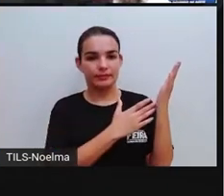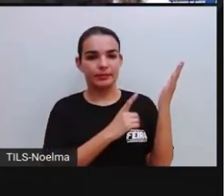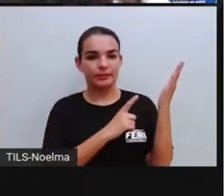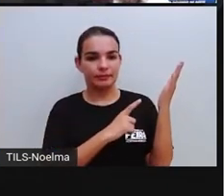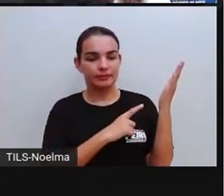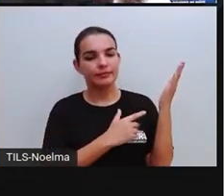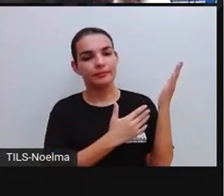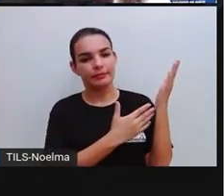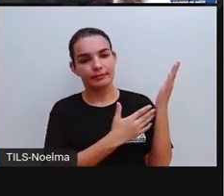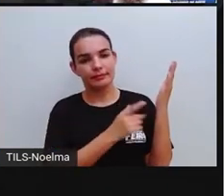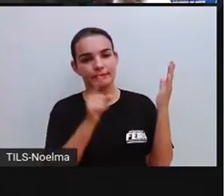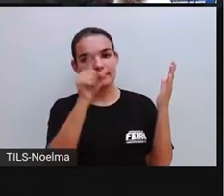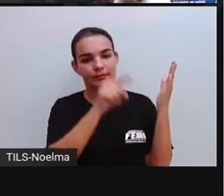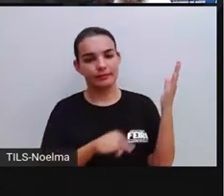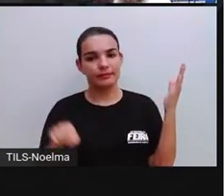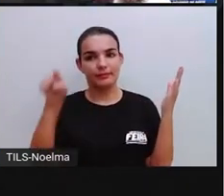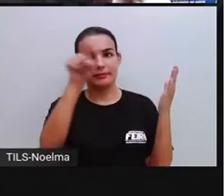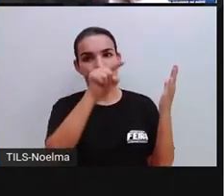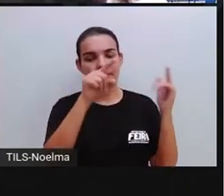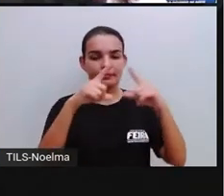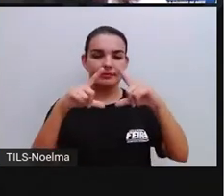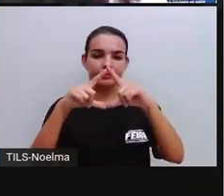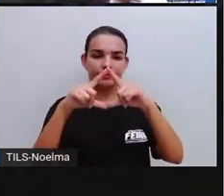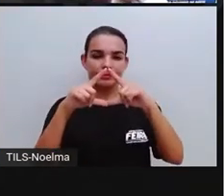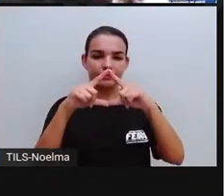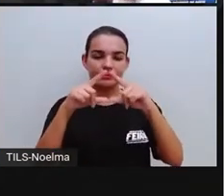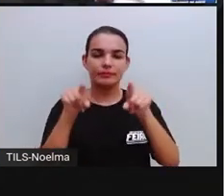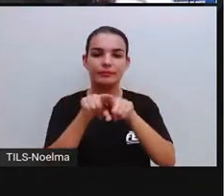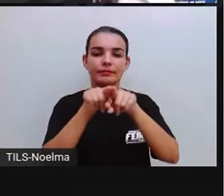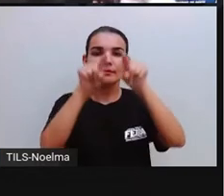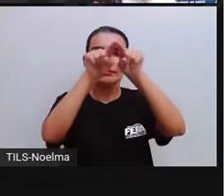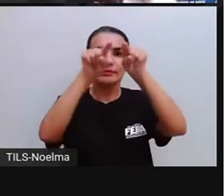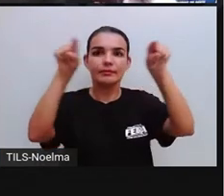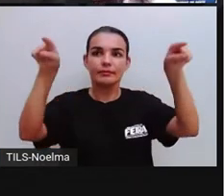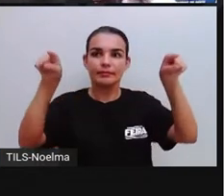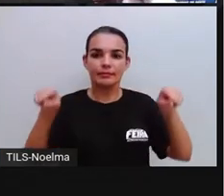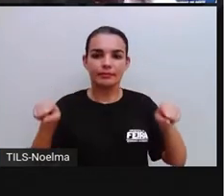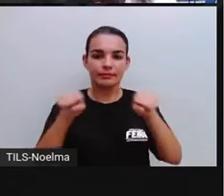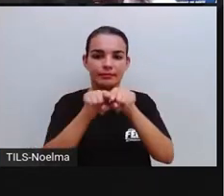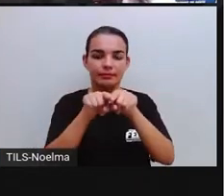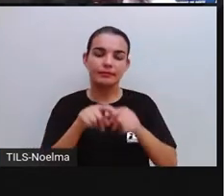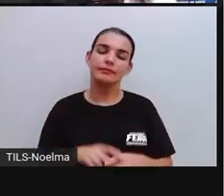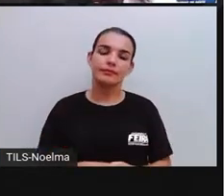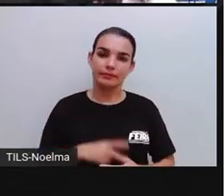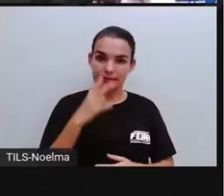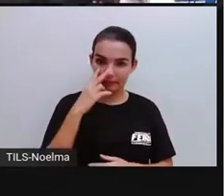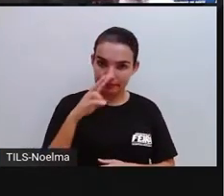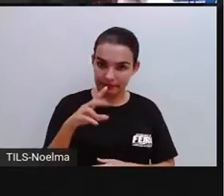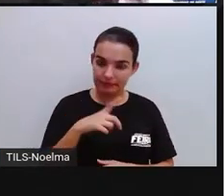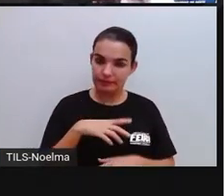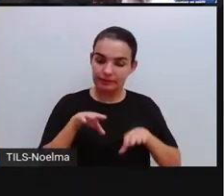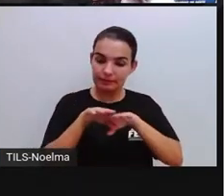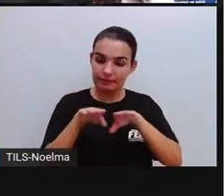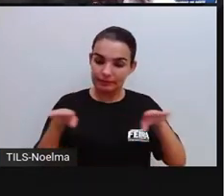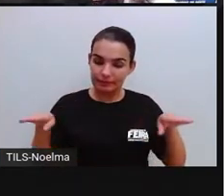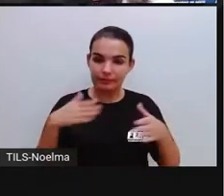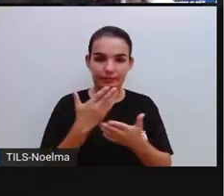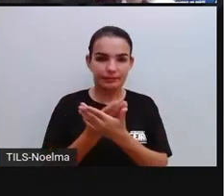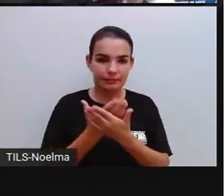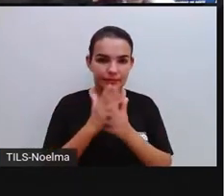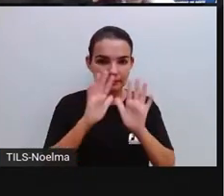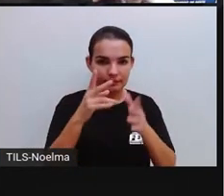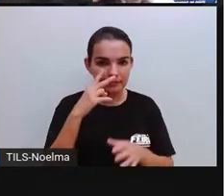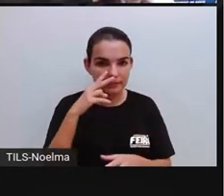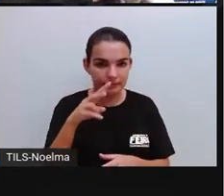o círculo, o triângulo e o retângulo, são as figuras planas que nós estamos aí estudando,